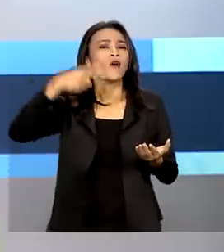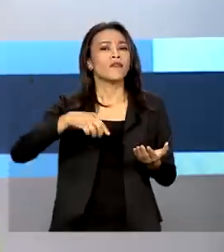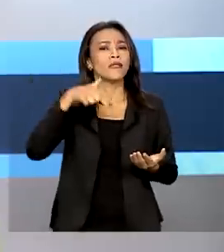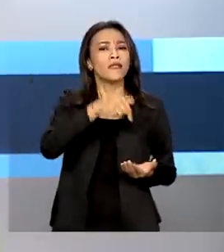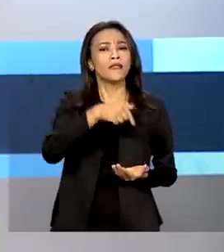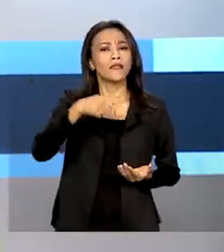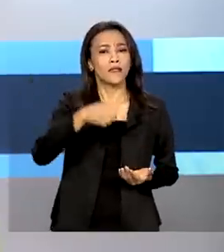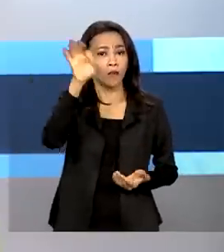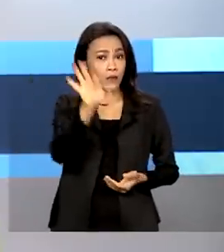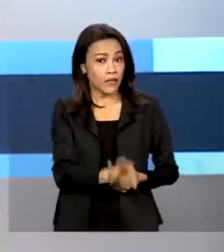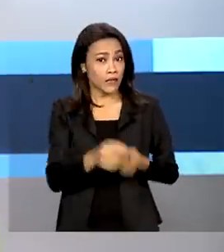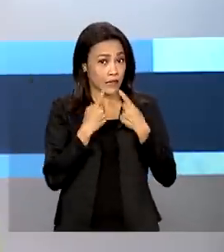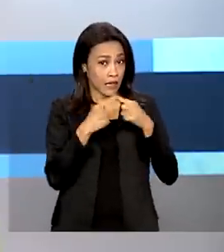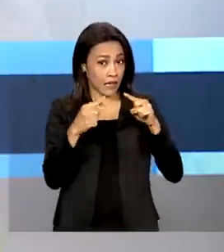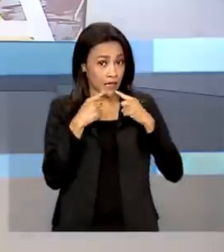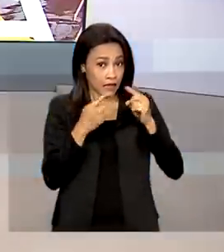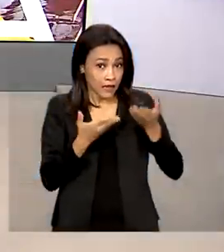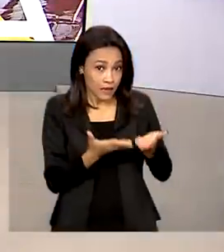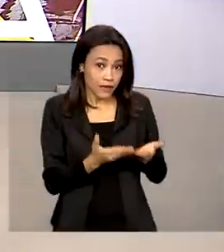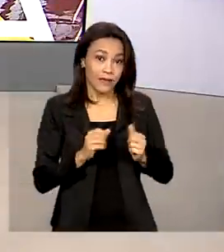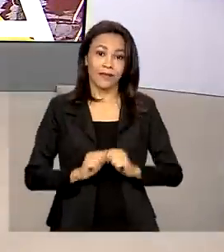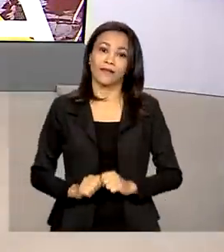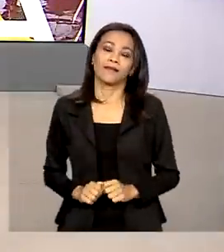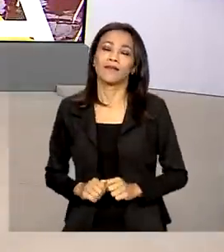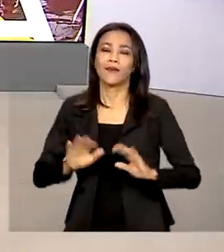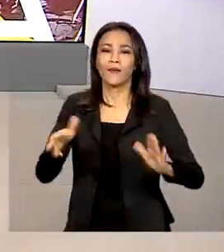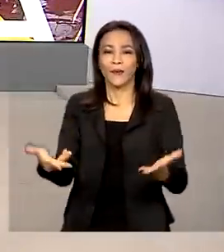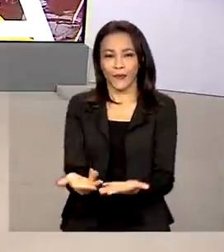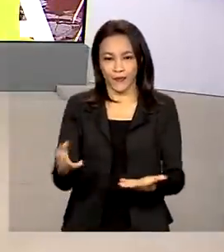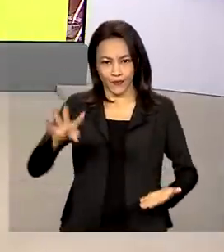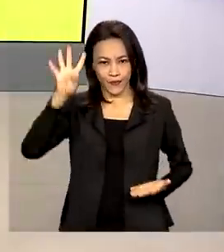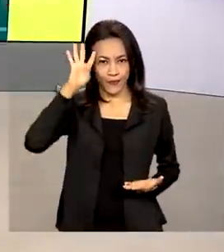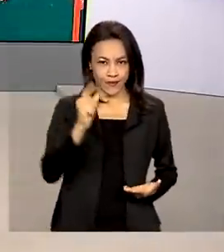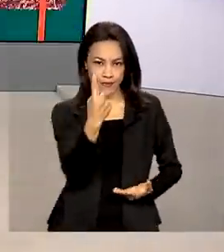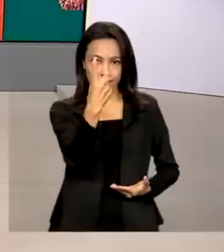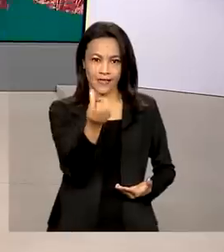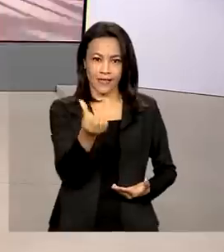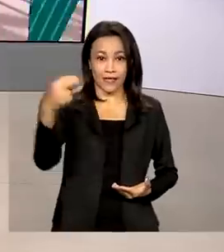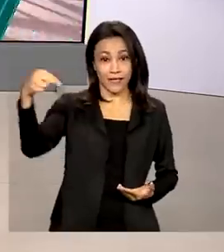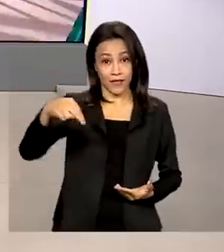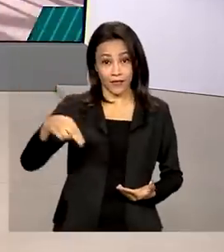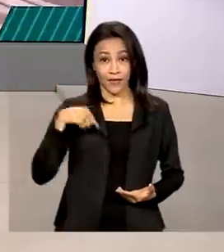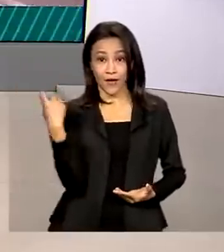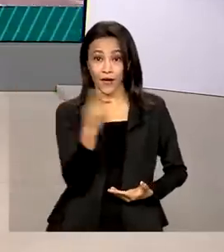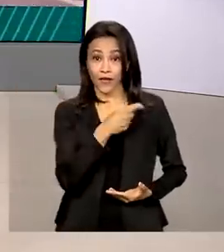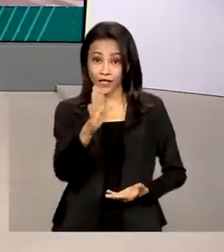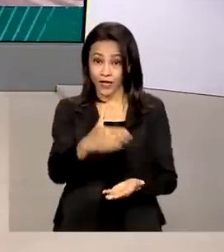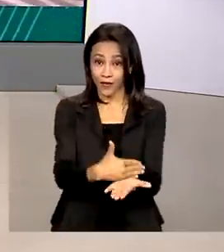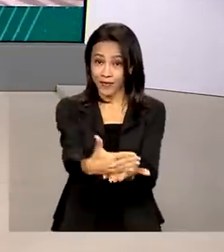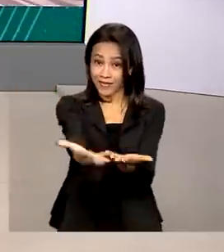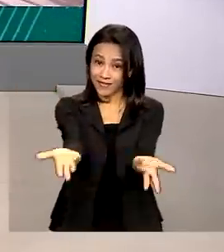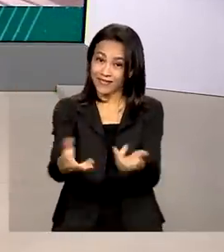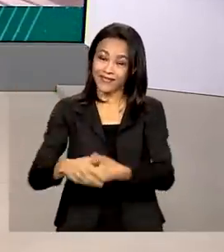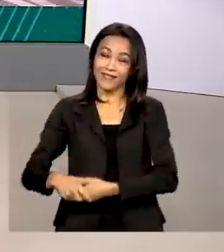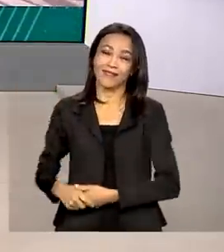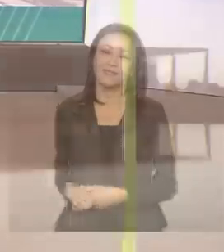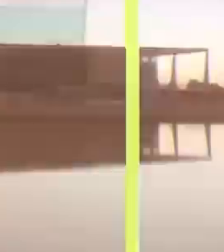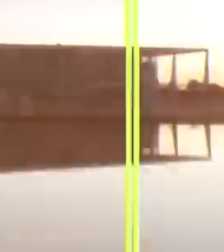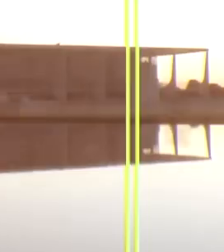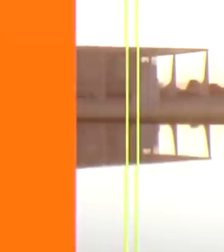% das reclamações. Hoje é quarta-feira, 16 de novembro, o Brasil em Dia já está no ar.